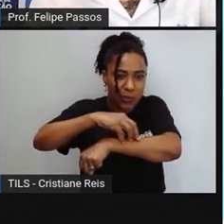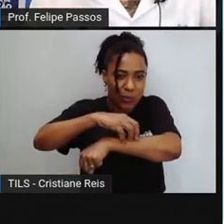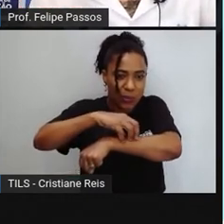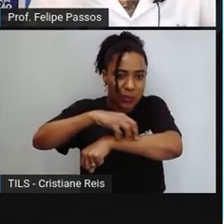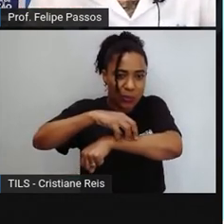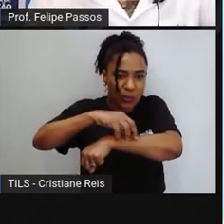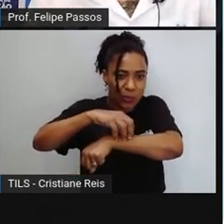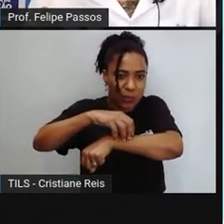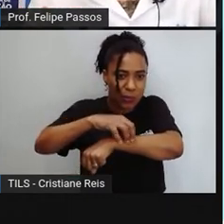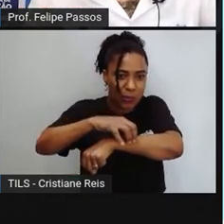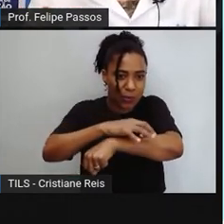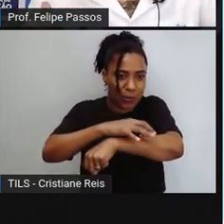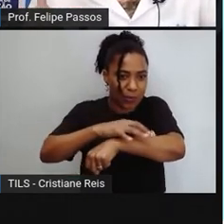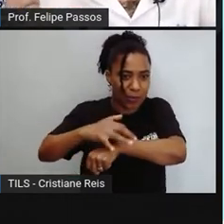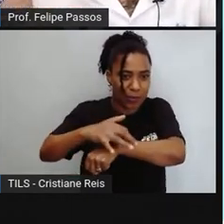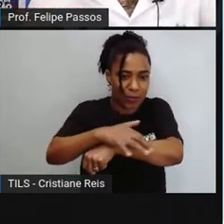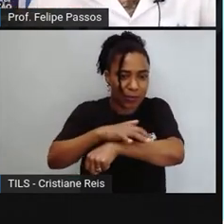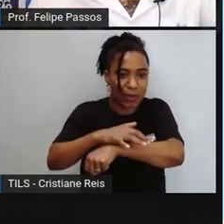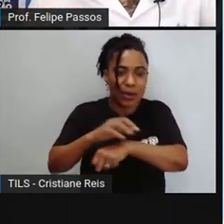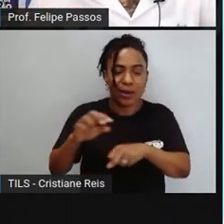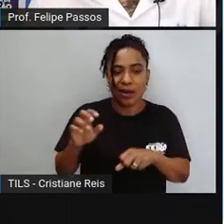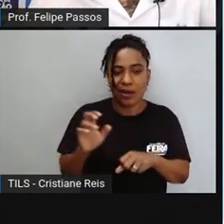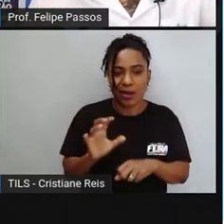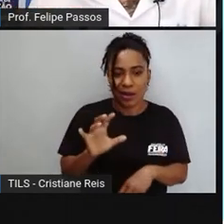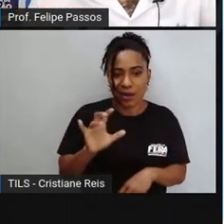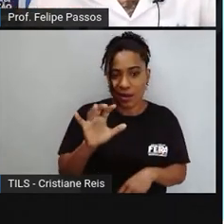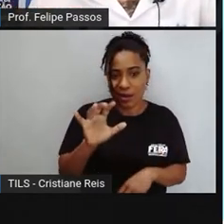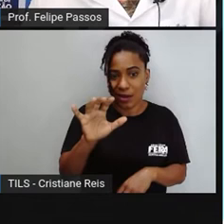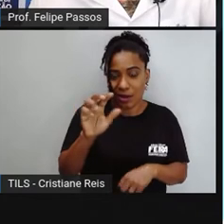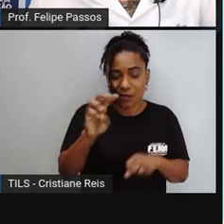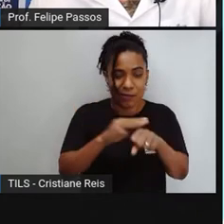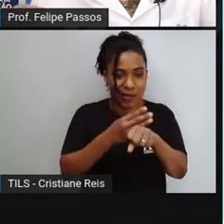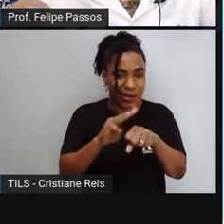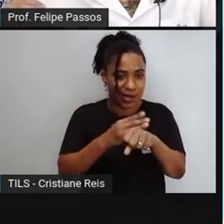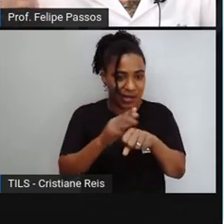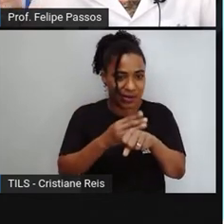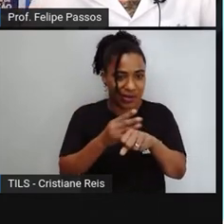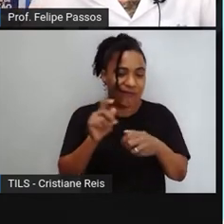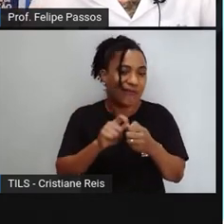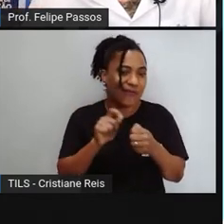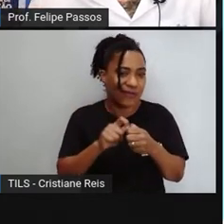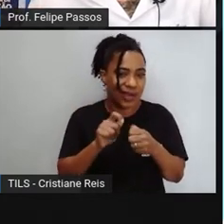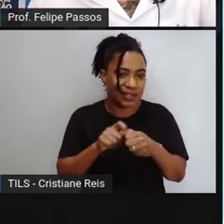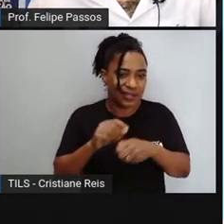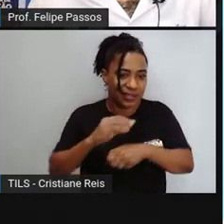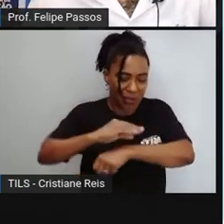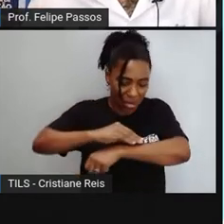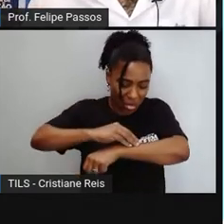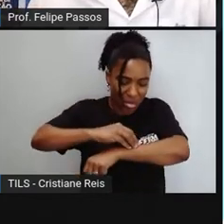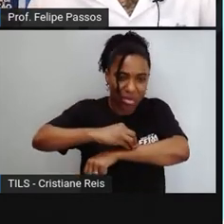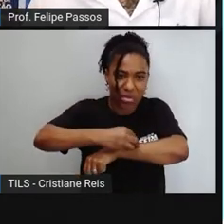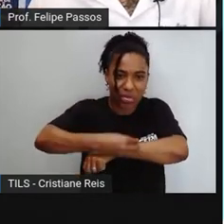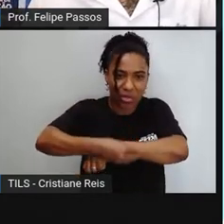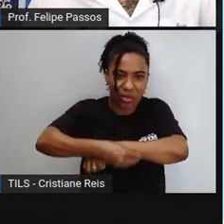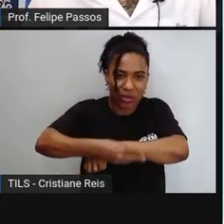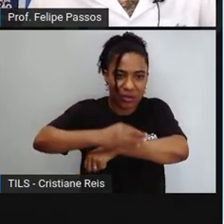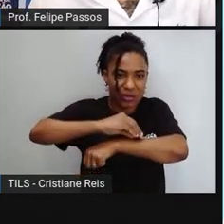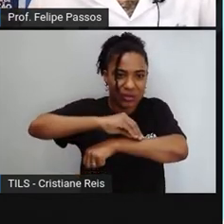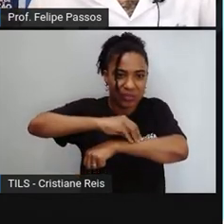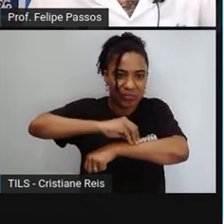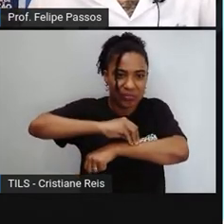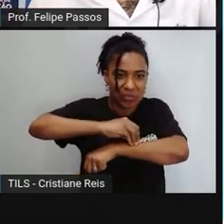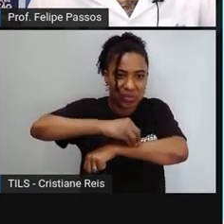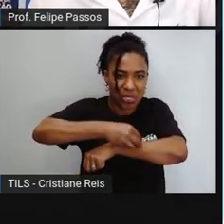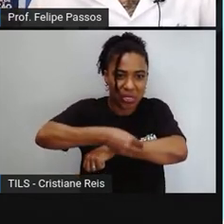O veneno das aranhas marrons, ele é necrosante. Ele causa um apodrecimento da pele. Olha só